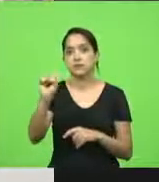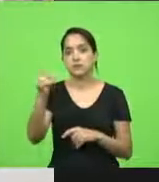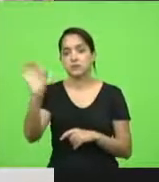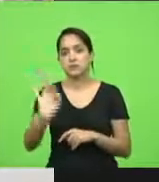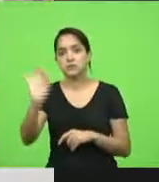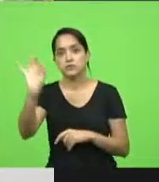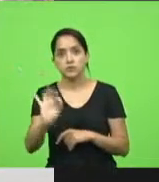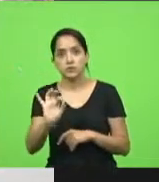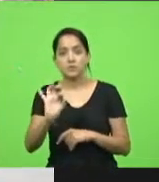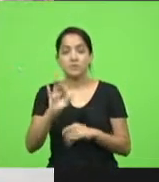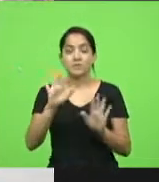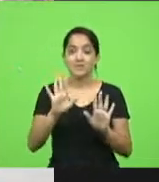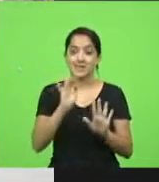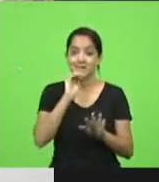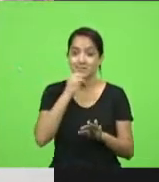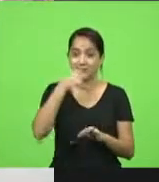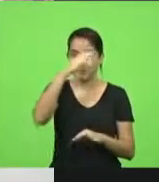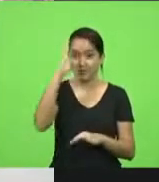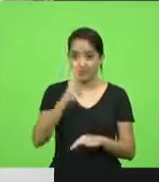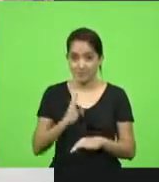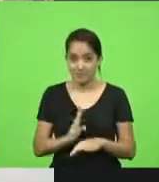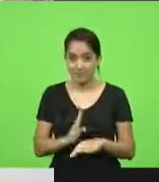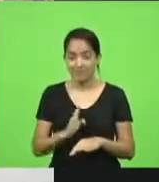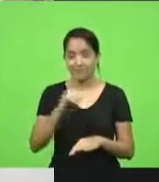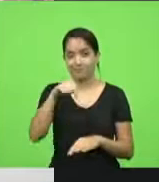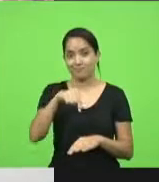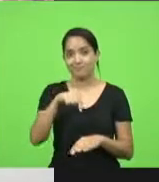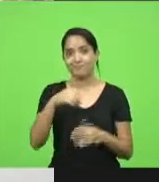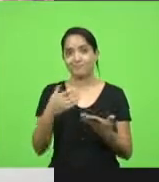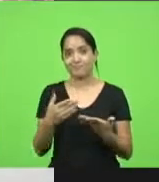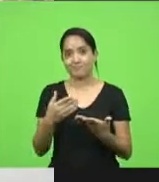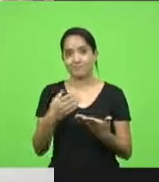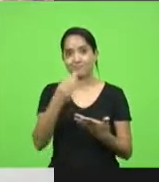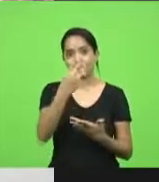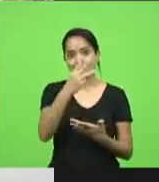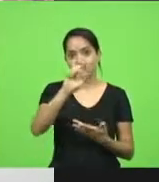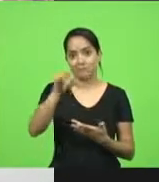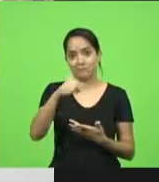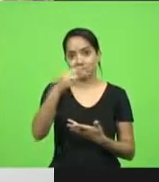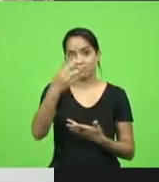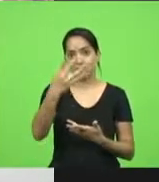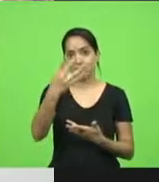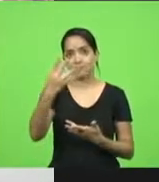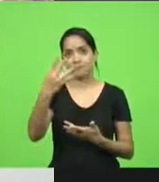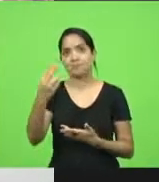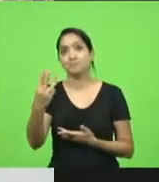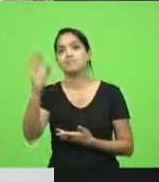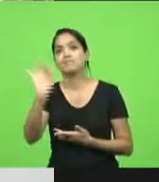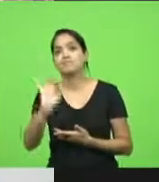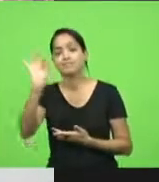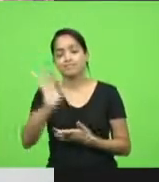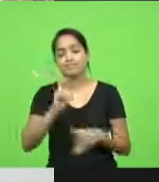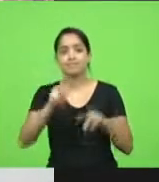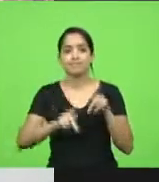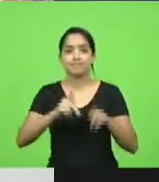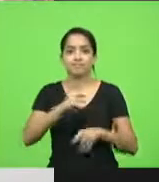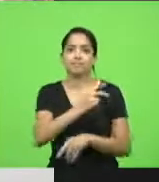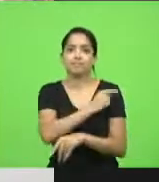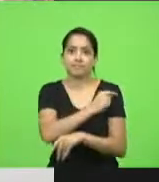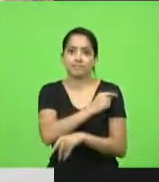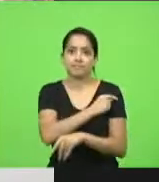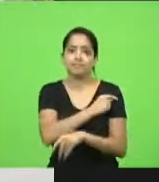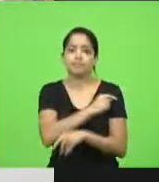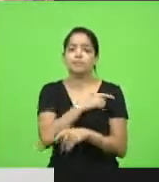infelizmente, o Brasil, 42º lugar, com apenas 3,43% da população vacinada. E por que isso é